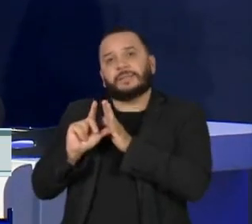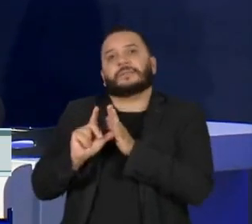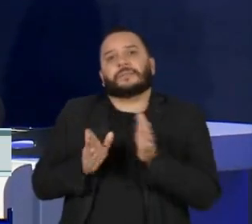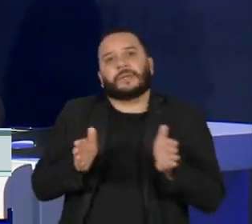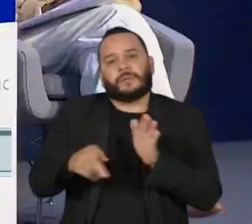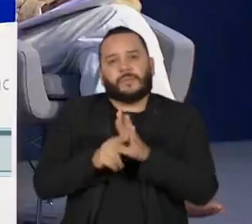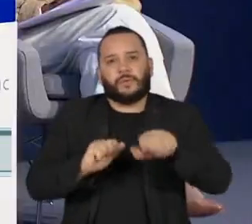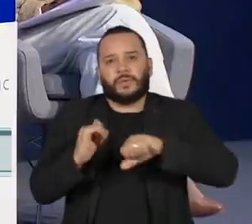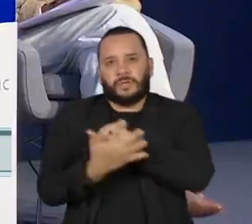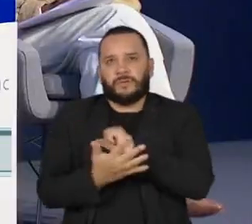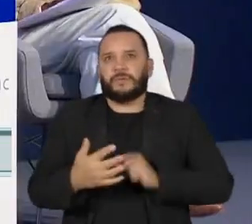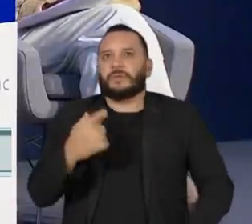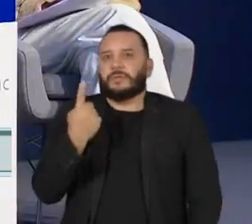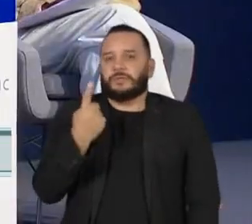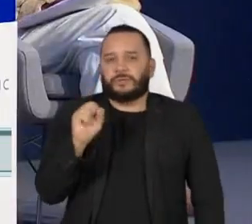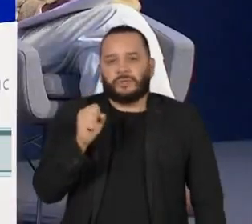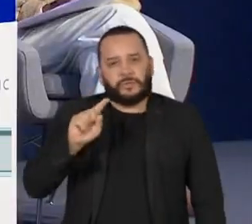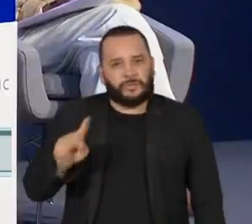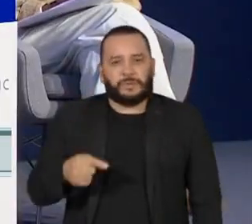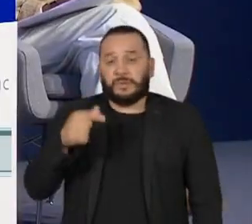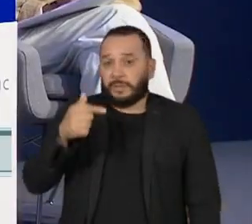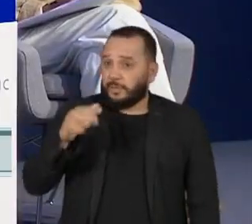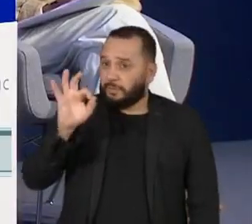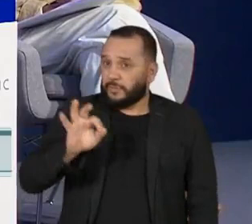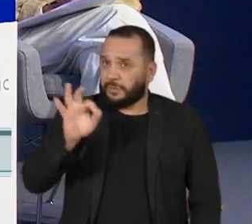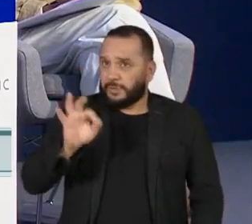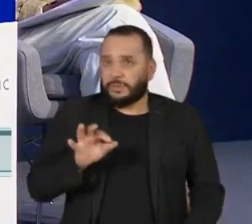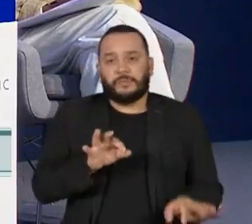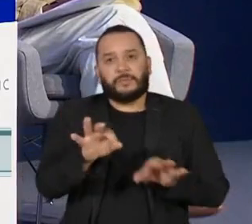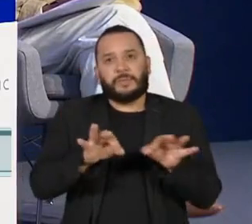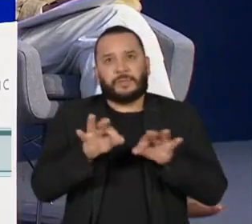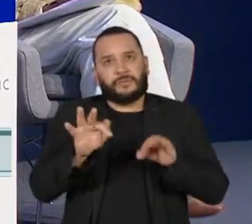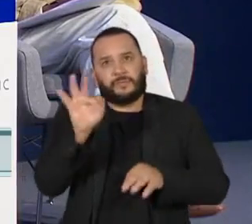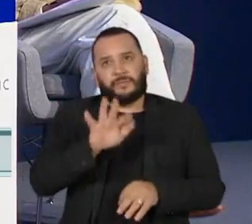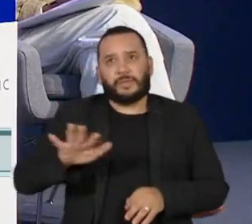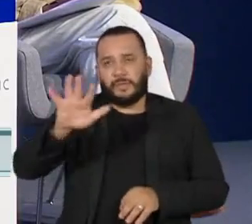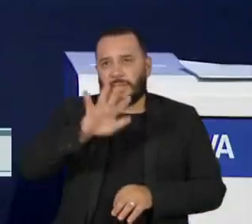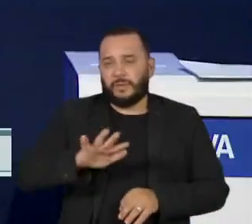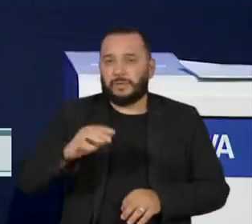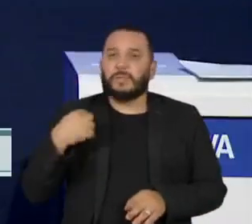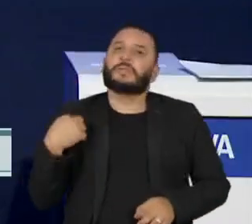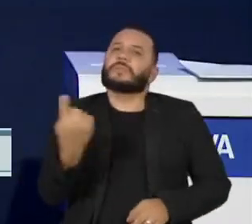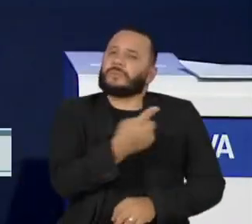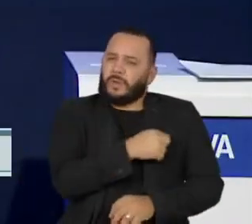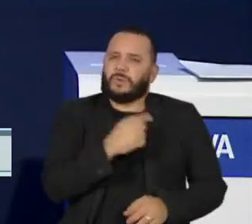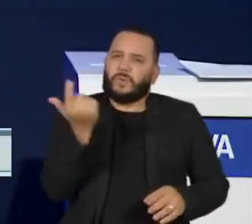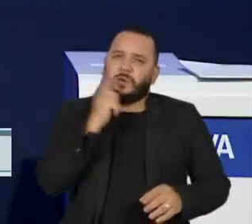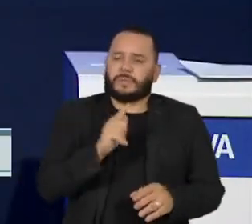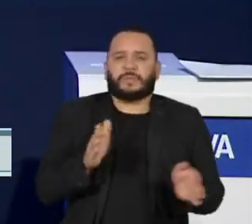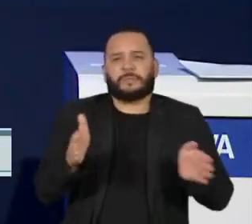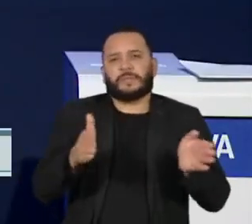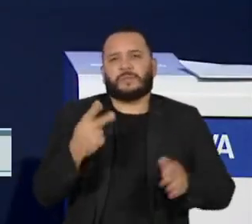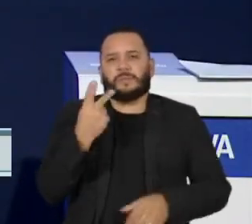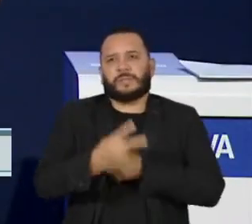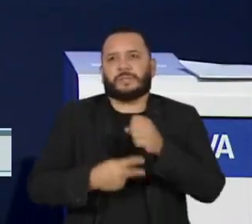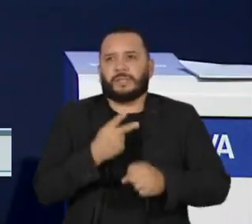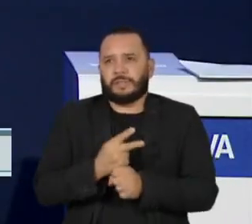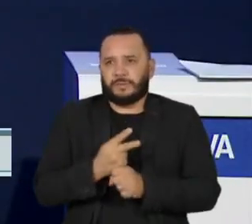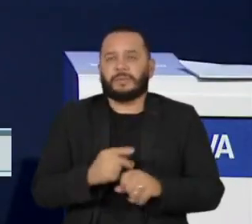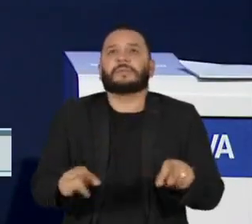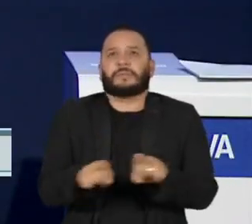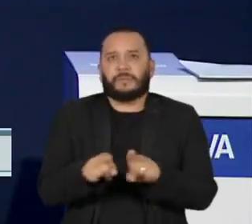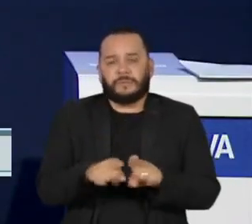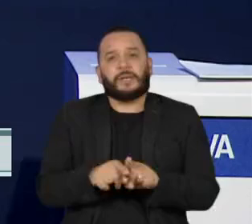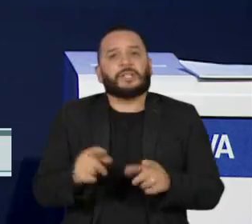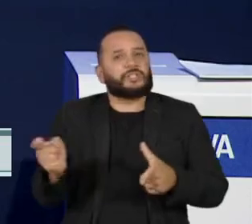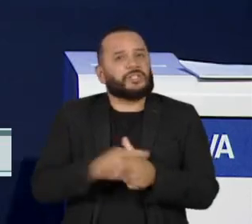que é 18,7% no plano federal. Se nós conseguimos isso em dois anos, a gente consegue